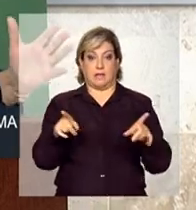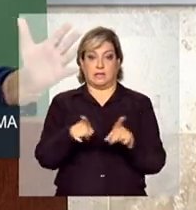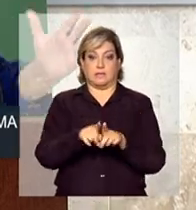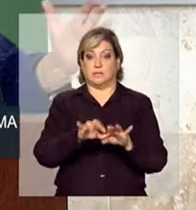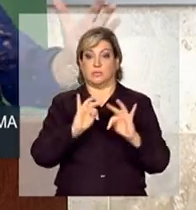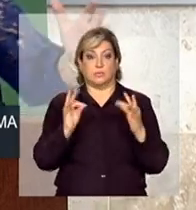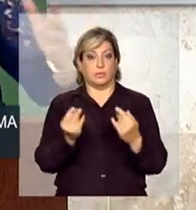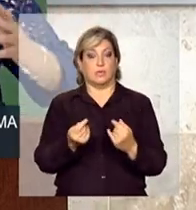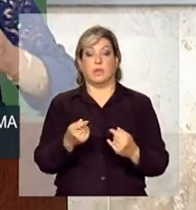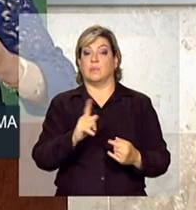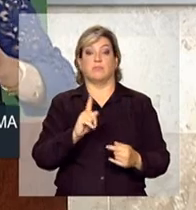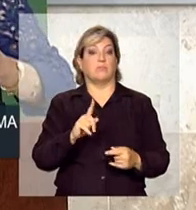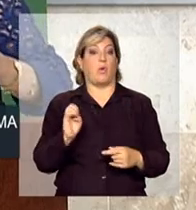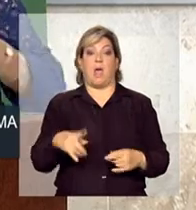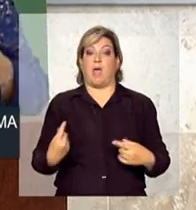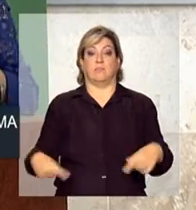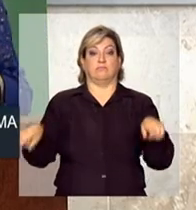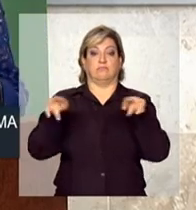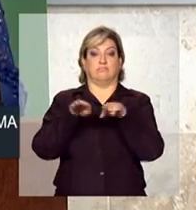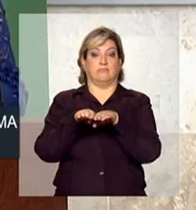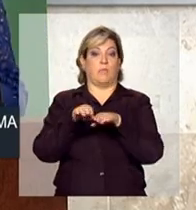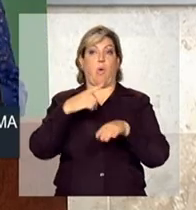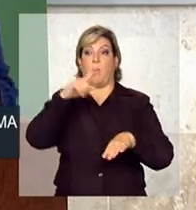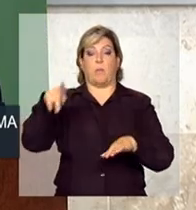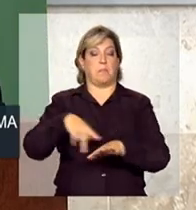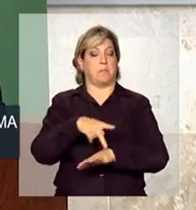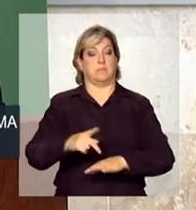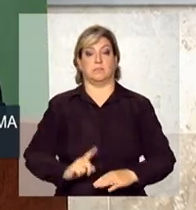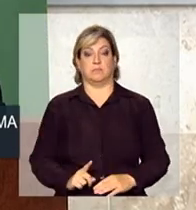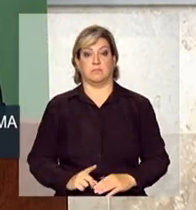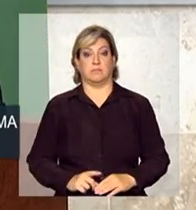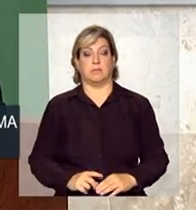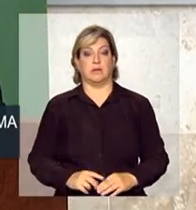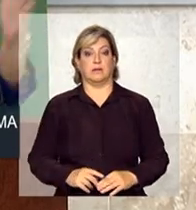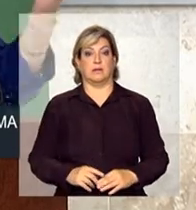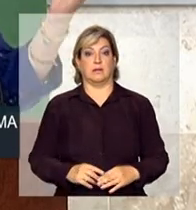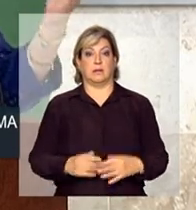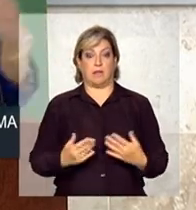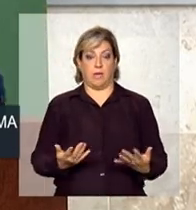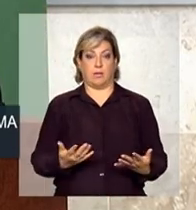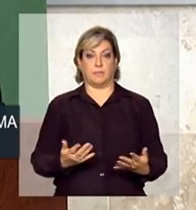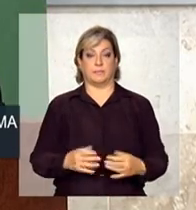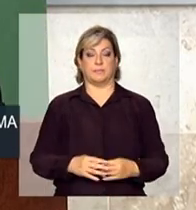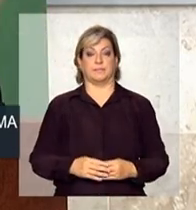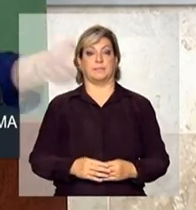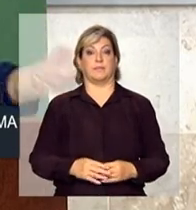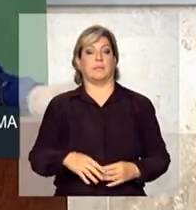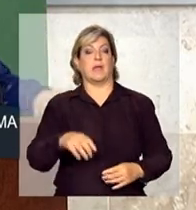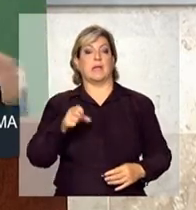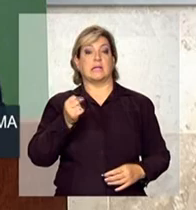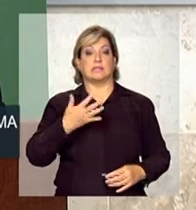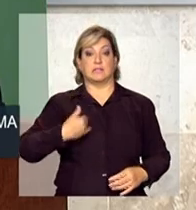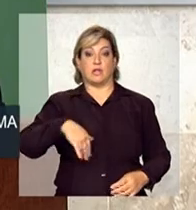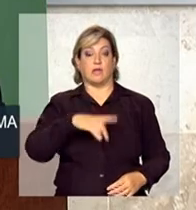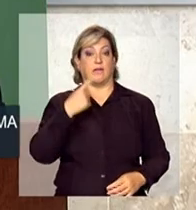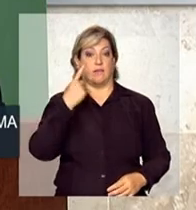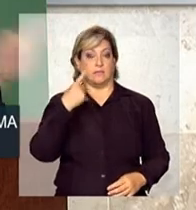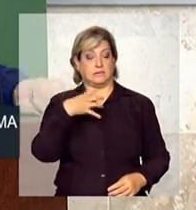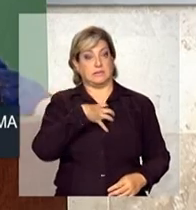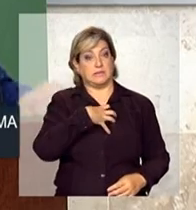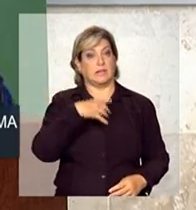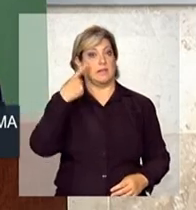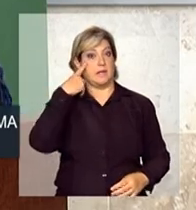É óbvio que isso, de forma intuitiva, nós falamos que tem de investir em infraestrutura,